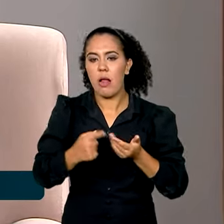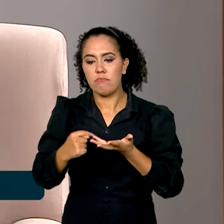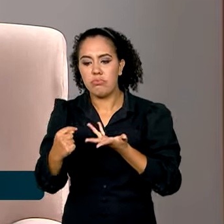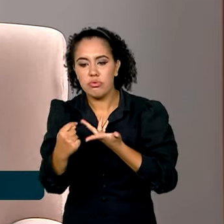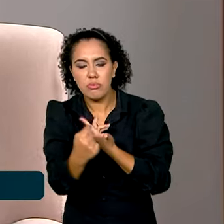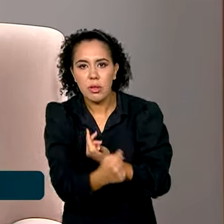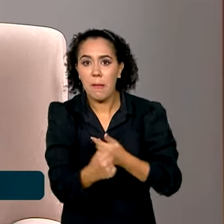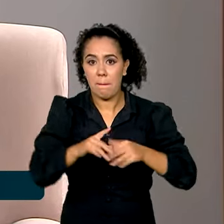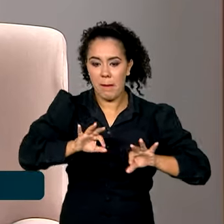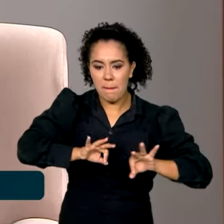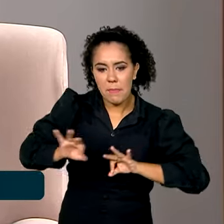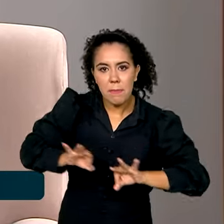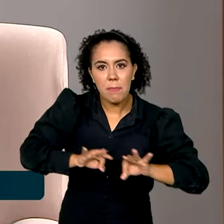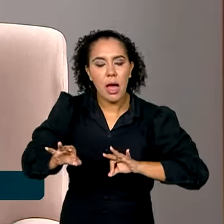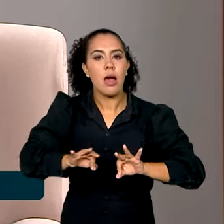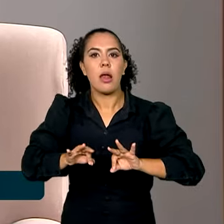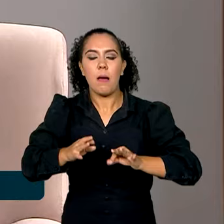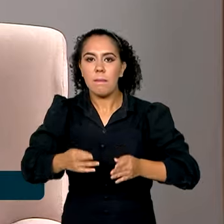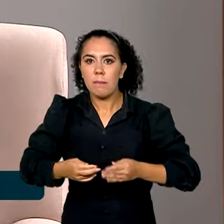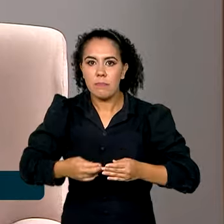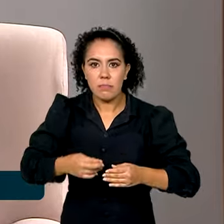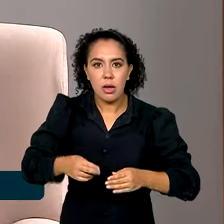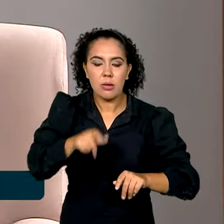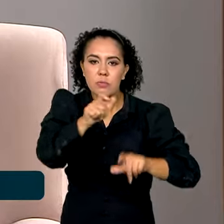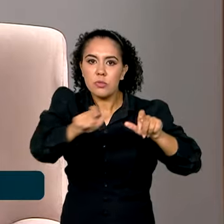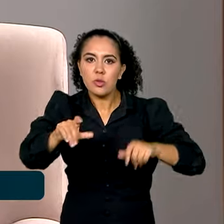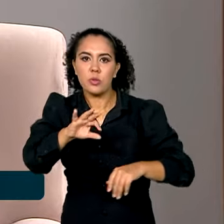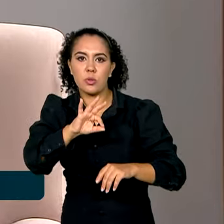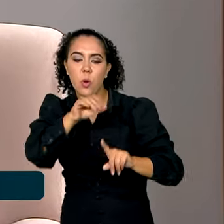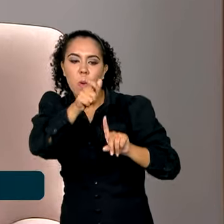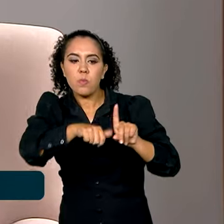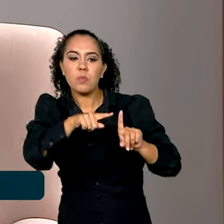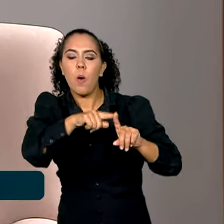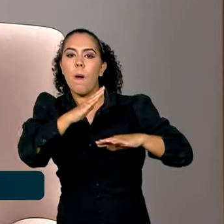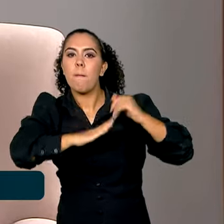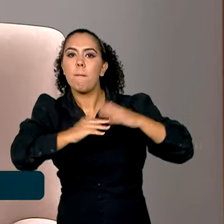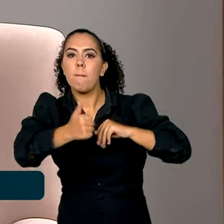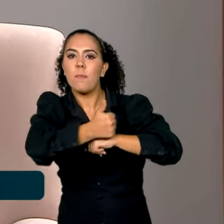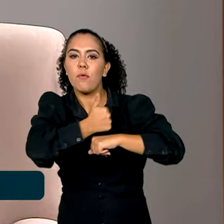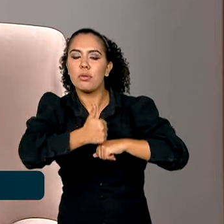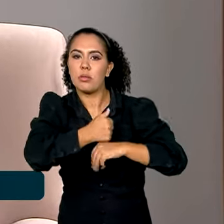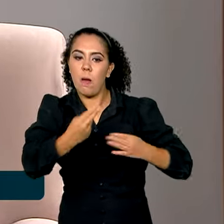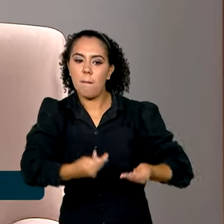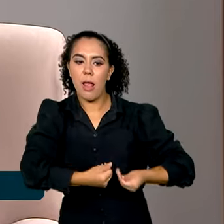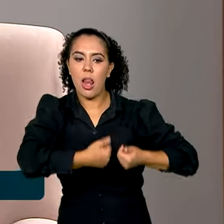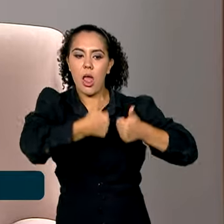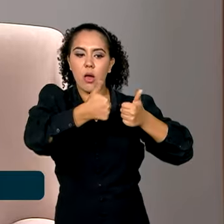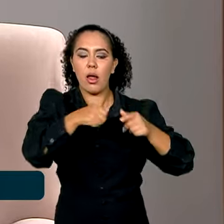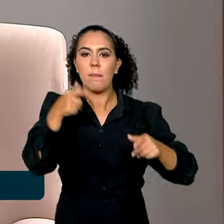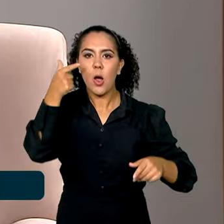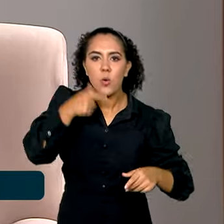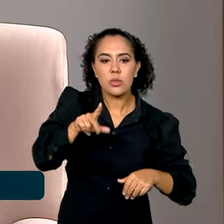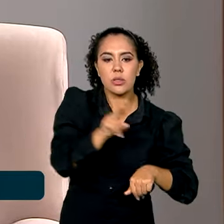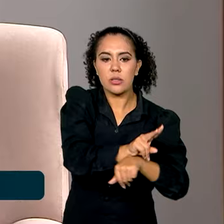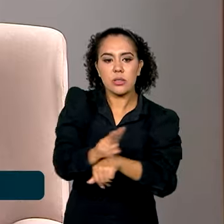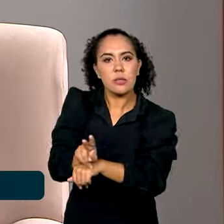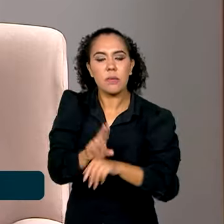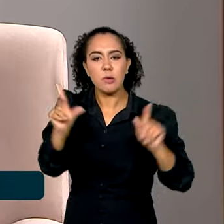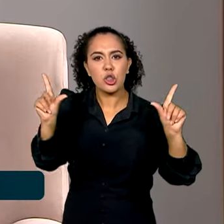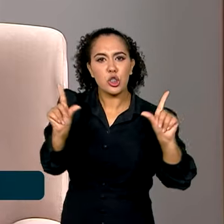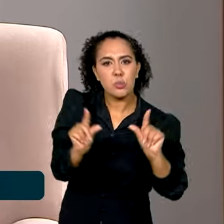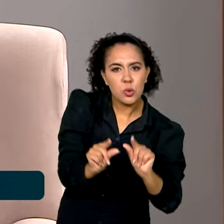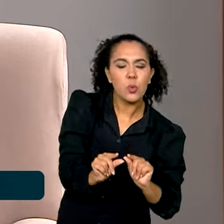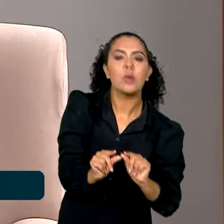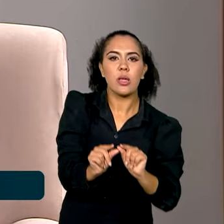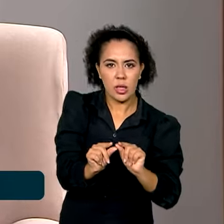preparar cada vez melhor os policiais rodoviários federais, diminuir a letalidade policial e de forma que ele